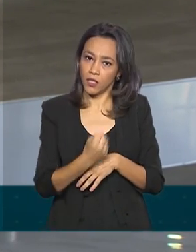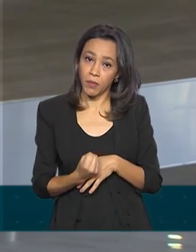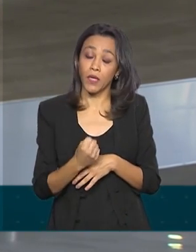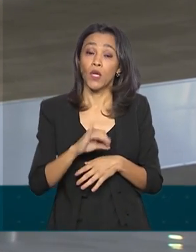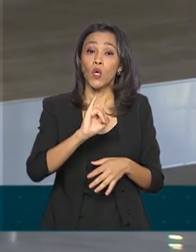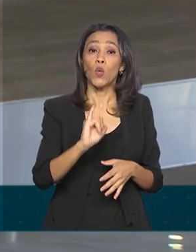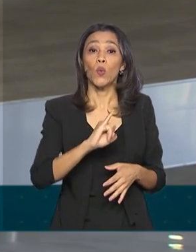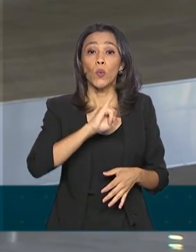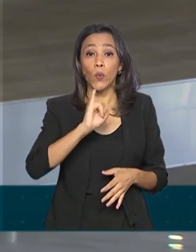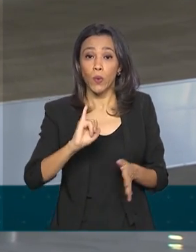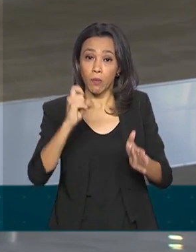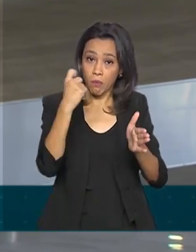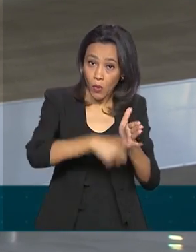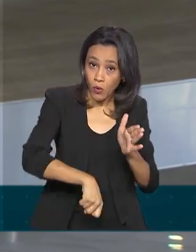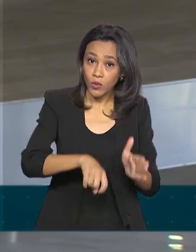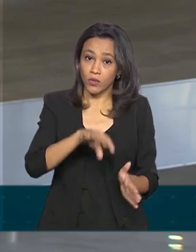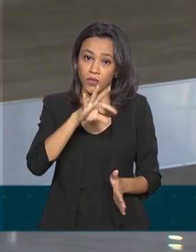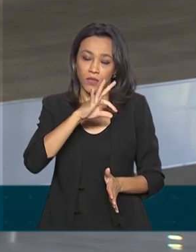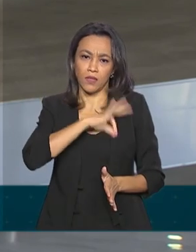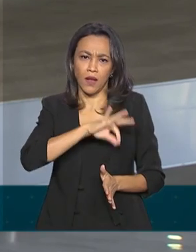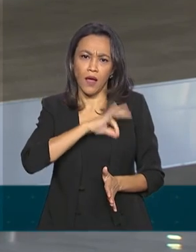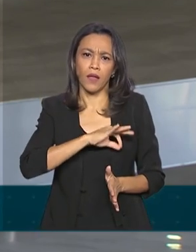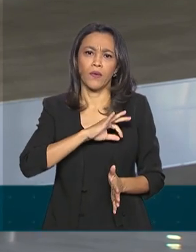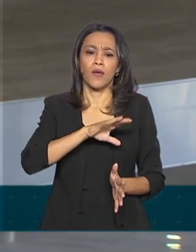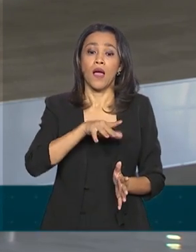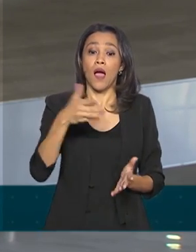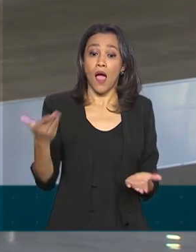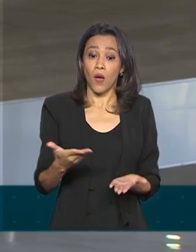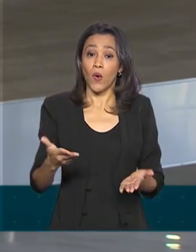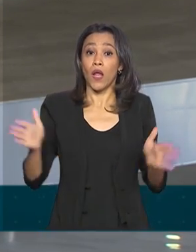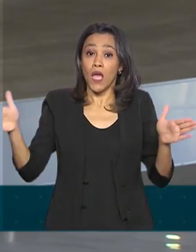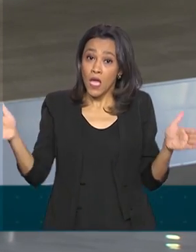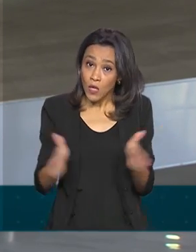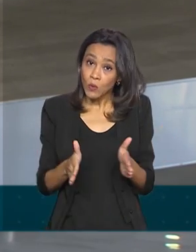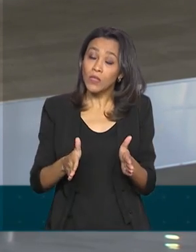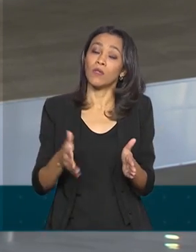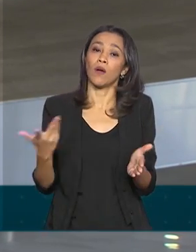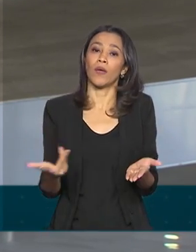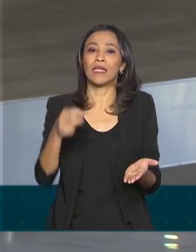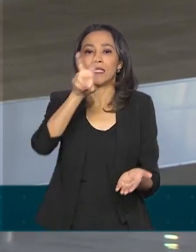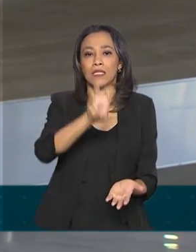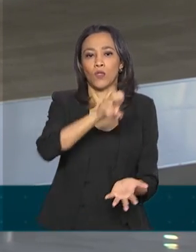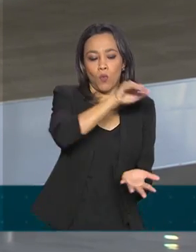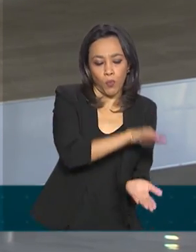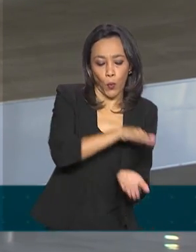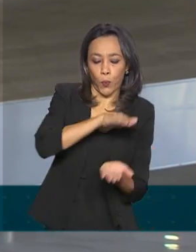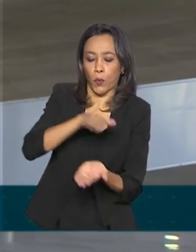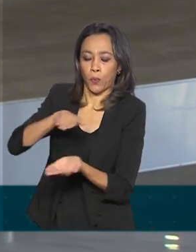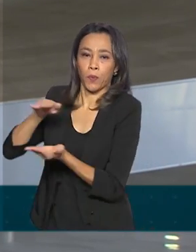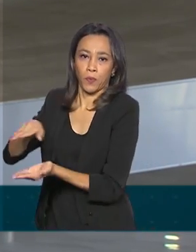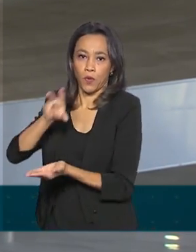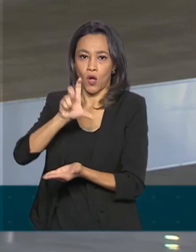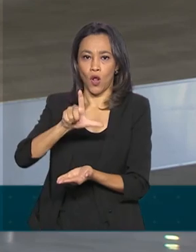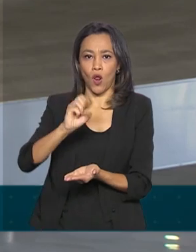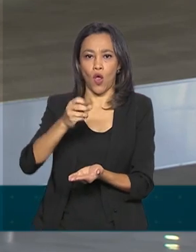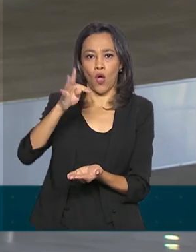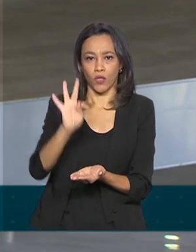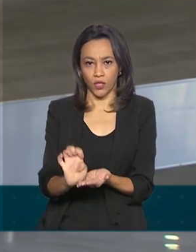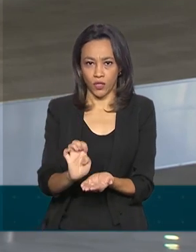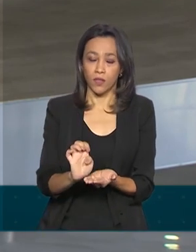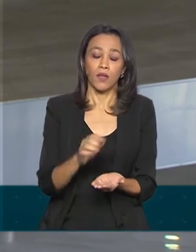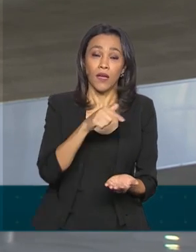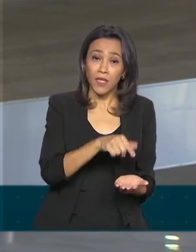em relação ao número de lotes, que passou de 7 para 5. Então, todos os contribuintes vão receber a restituição